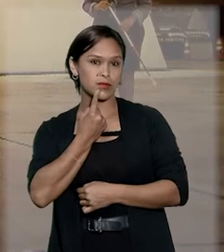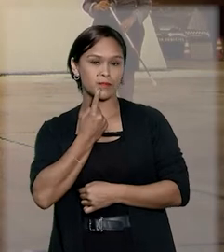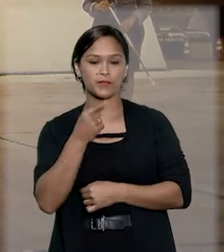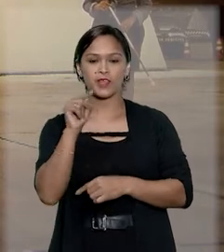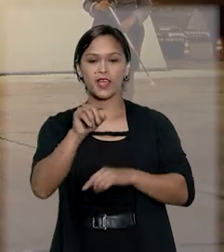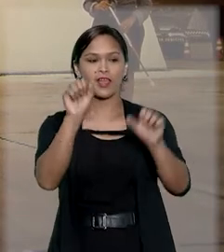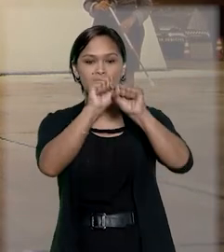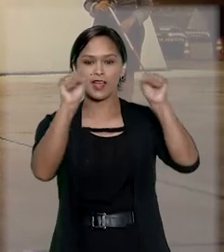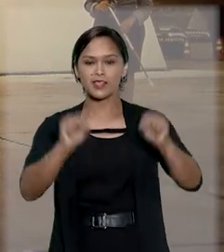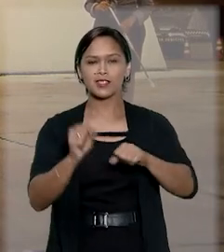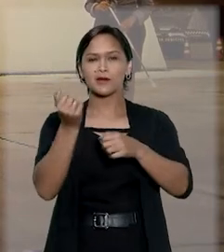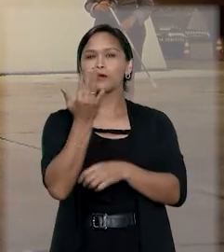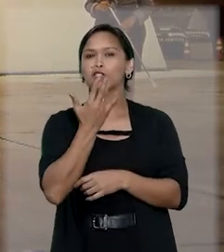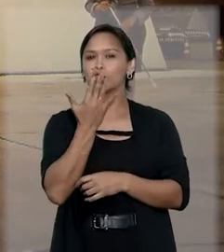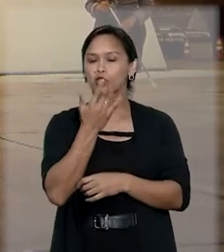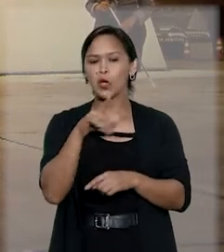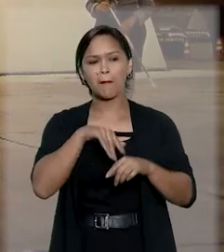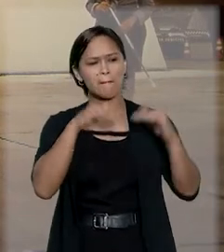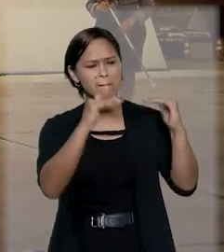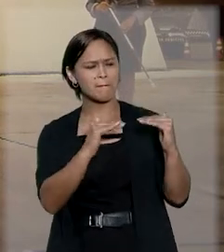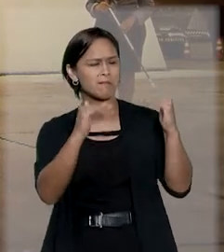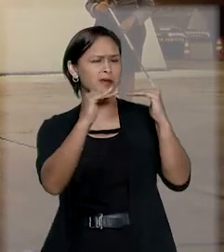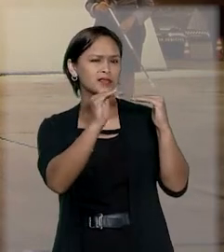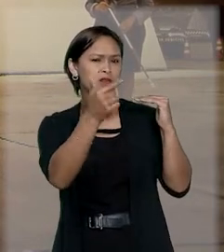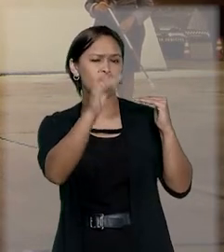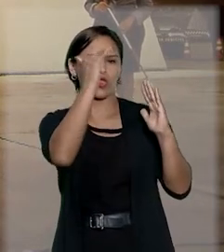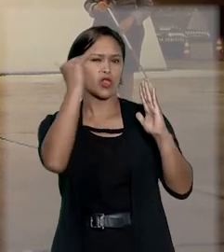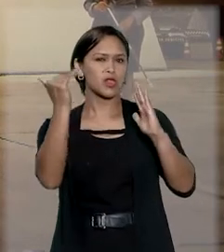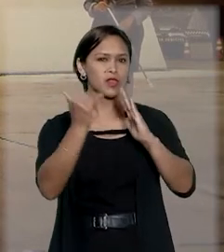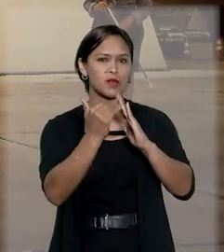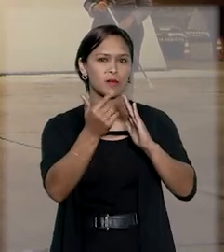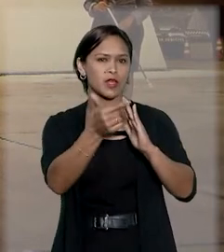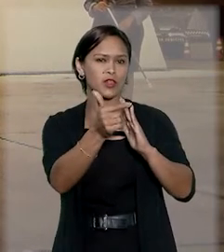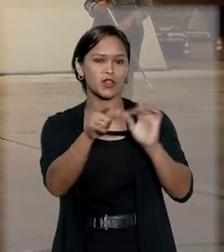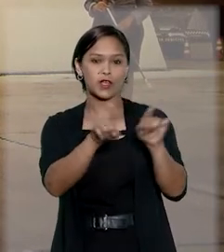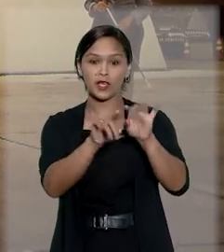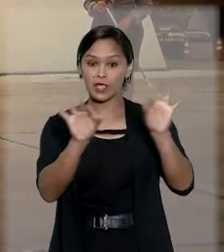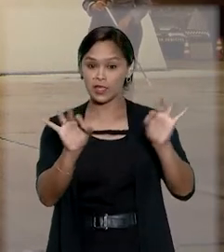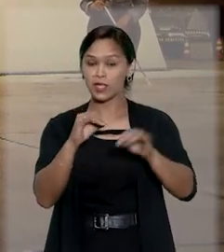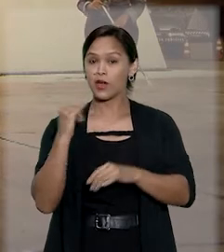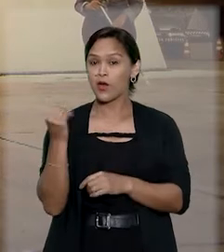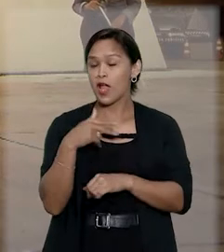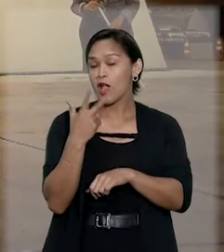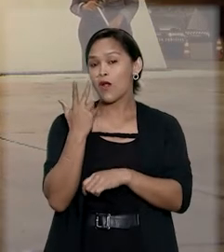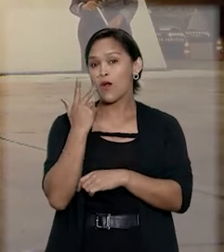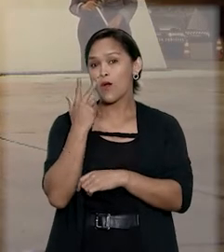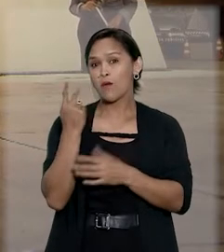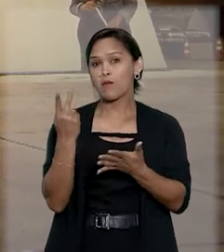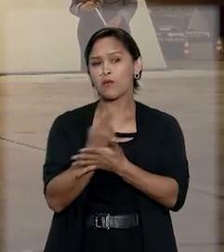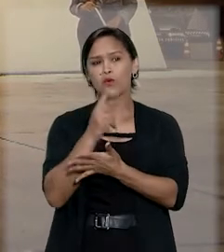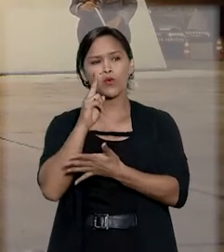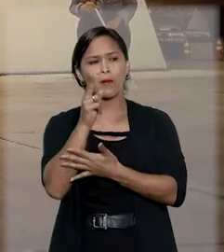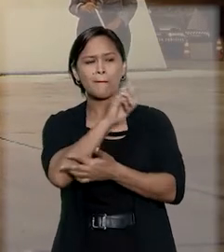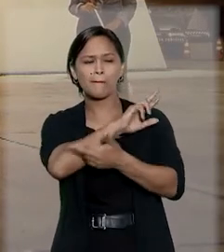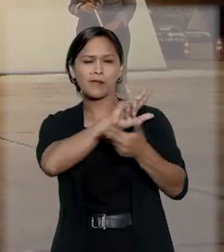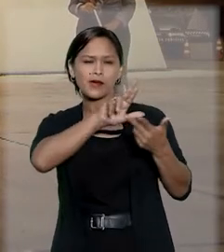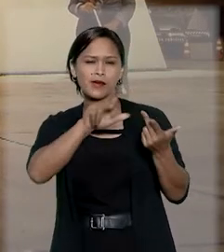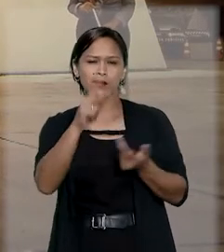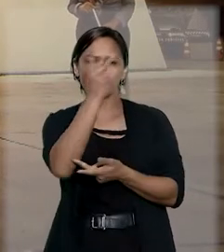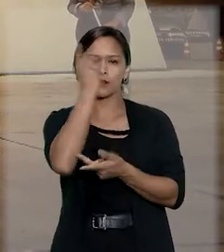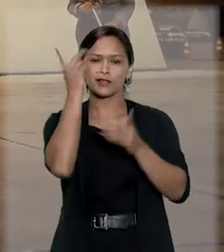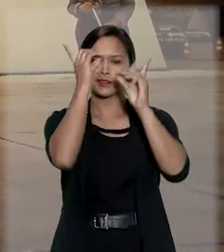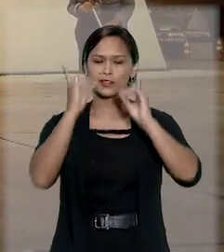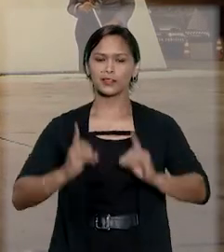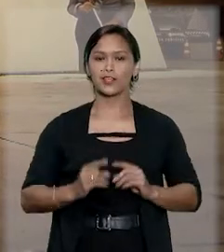Esse sistema de cores, apesar de padrão, não é obrigatório. Por isso, é muito comum pessoas com diversos